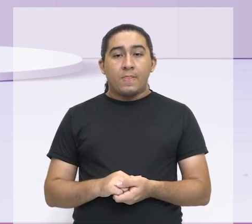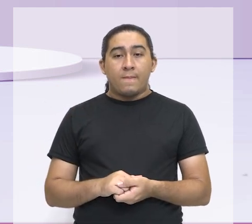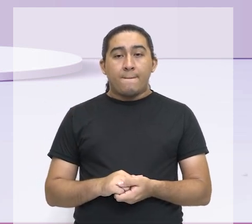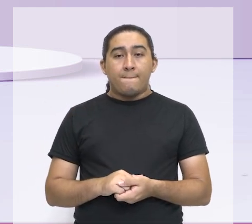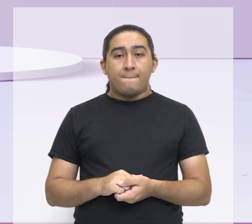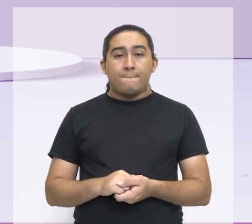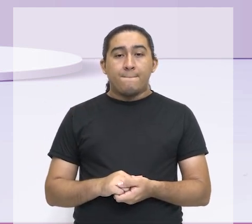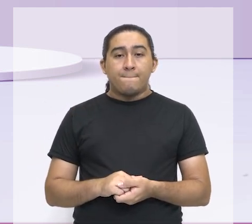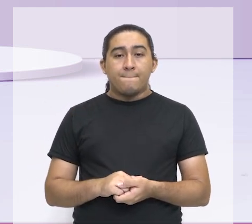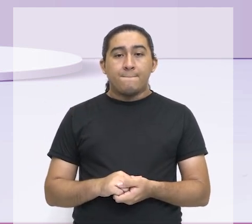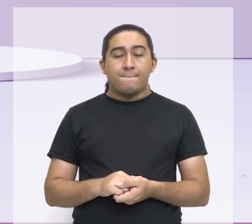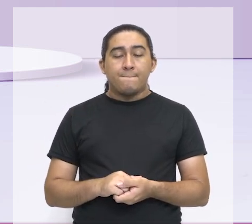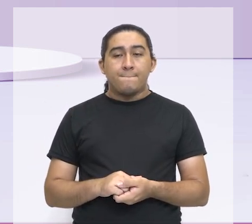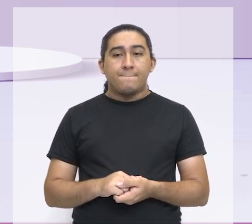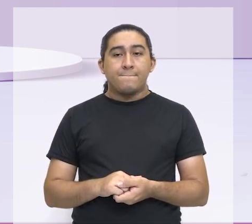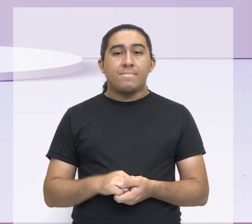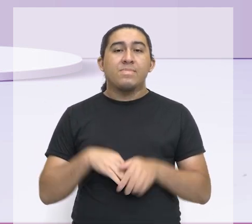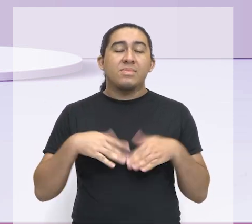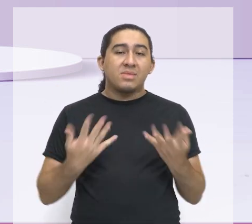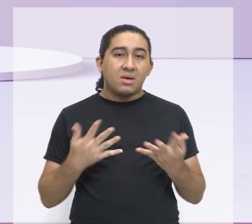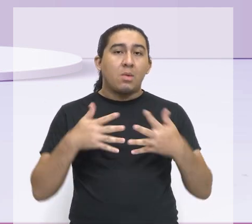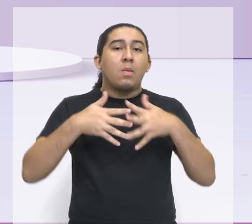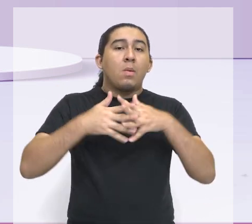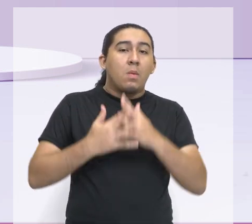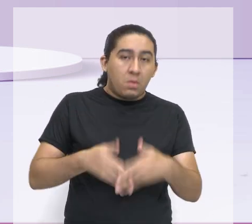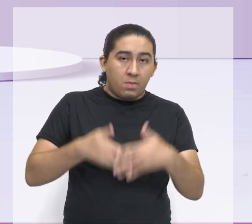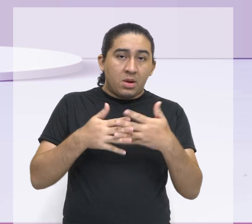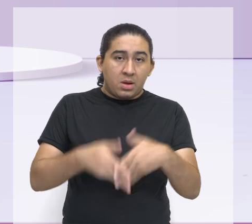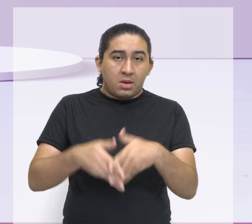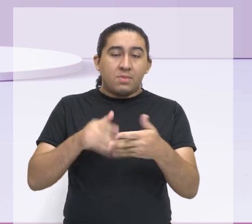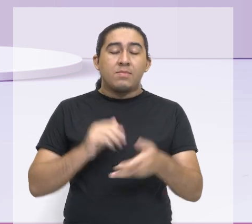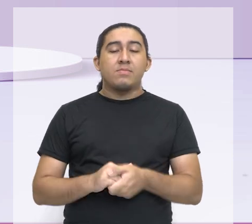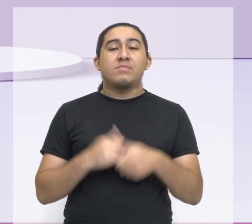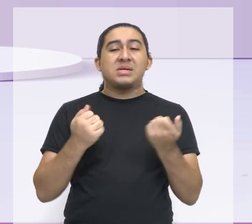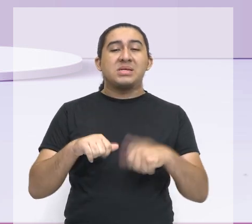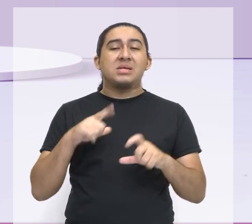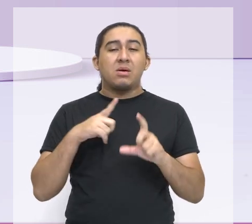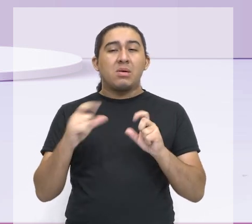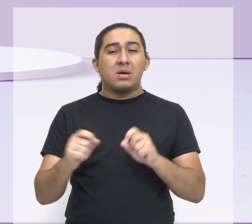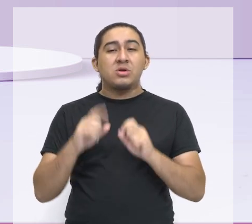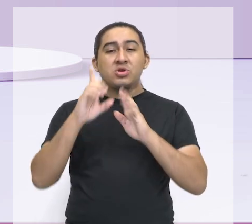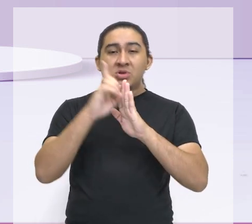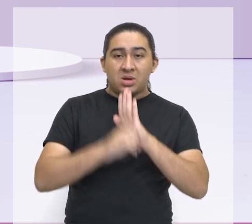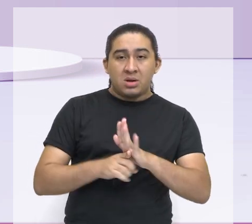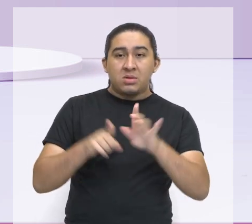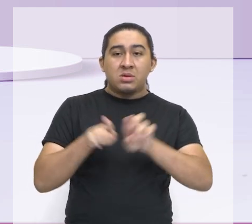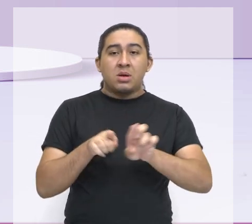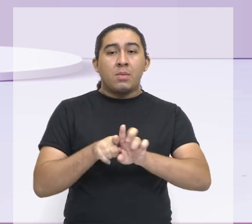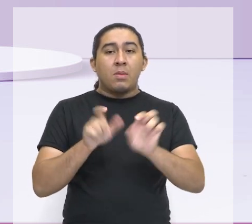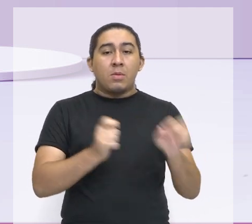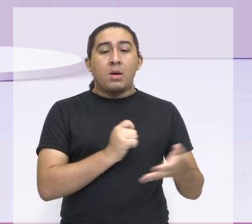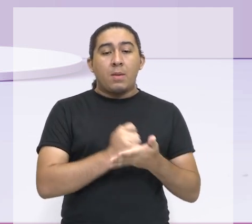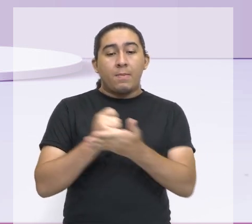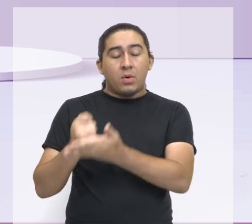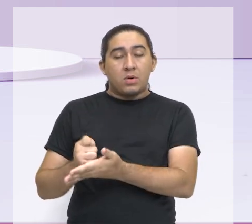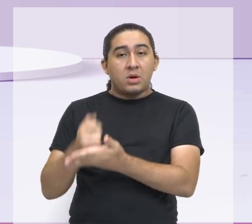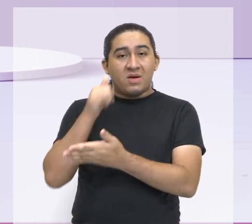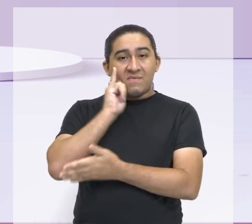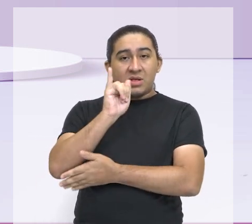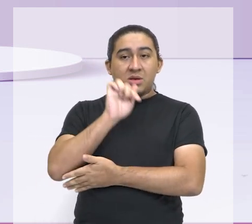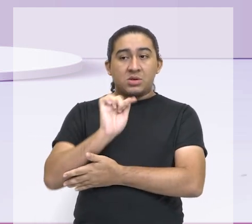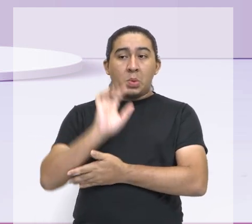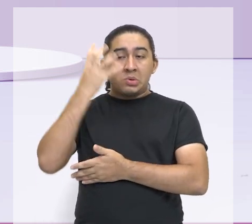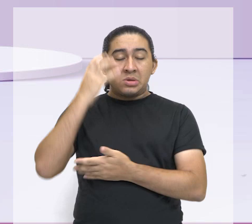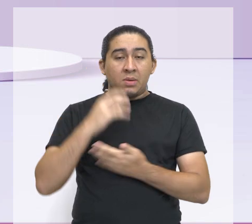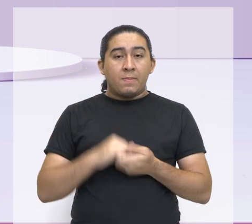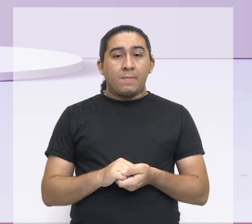Então, é muito complicado. Então, que ter direitos para que apoiem que essas coisas não aconteçam, né?